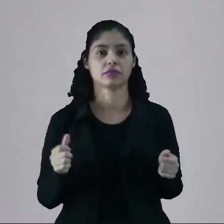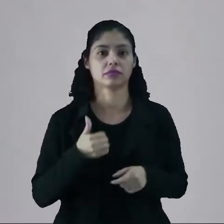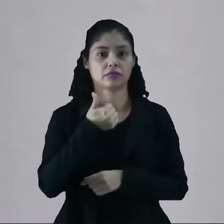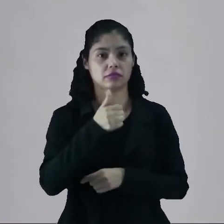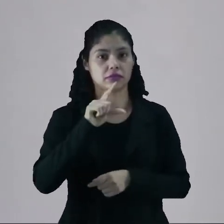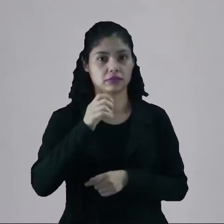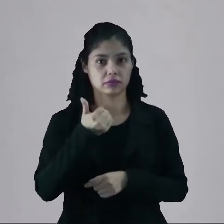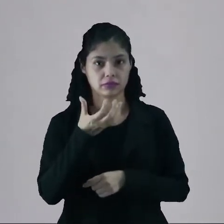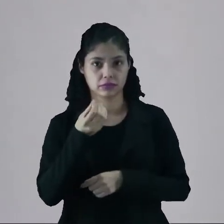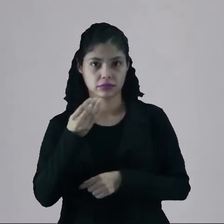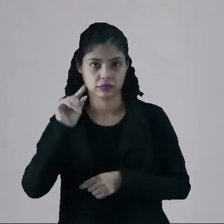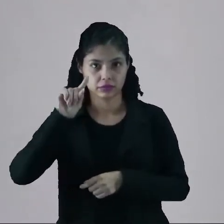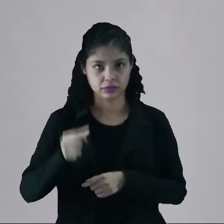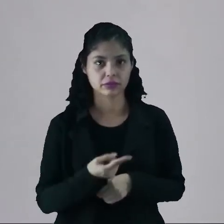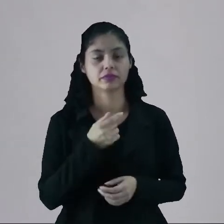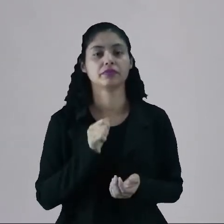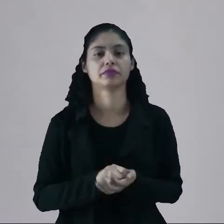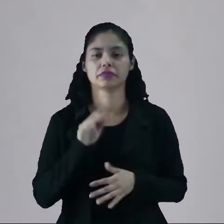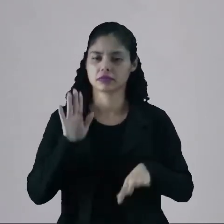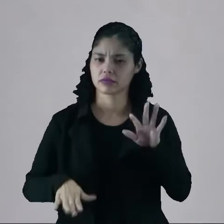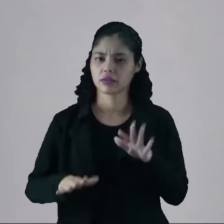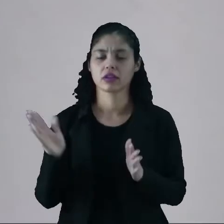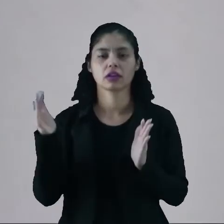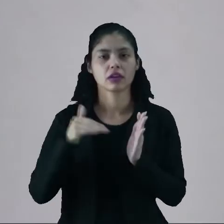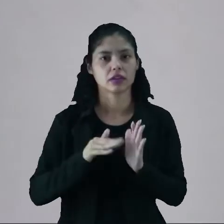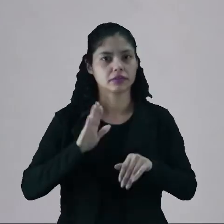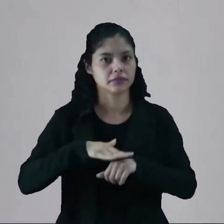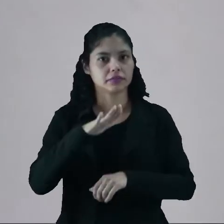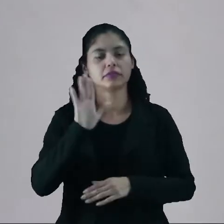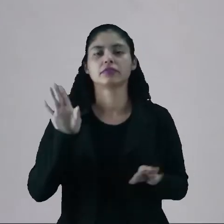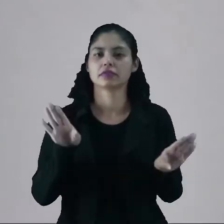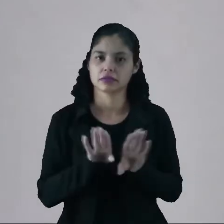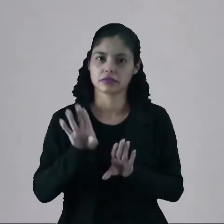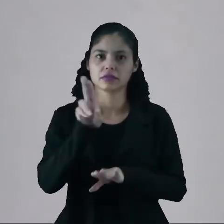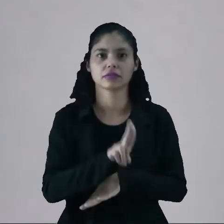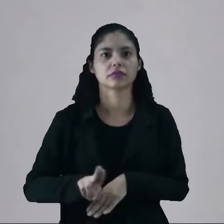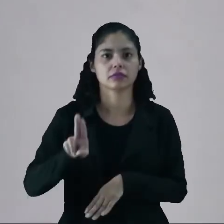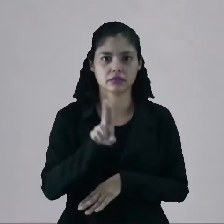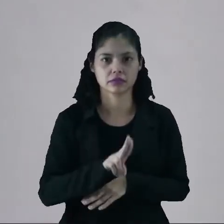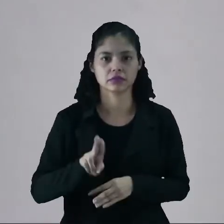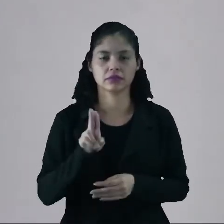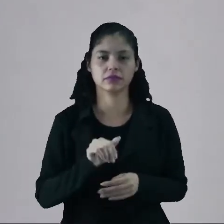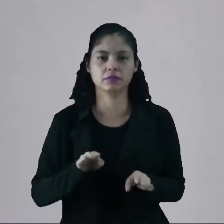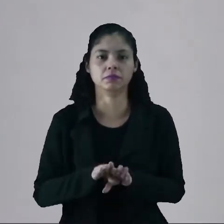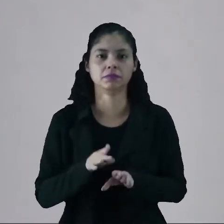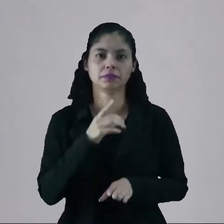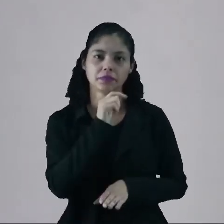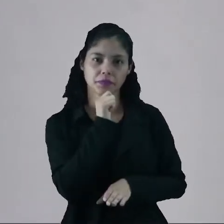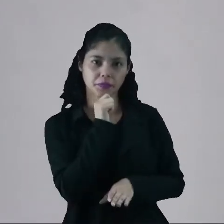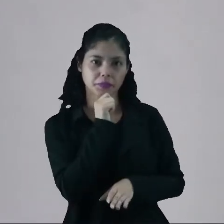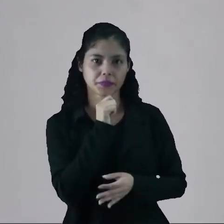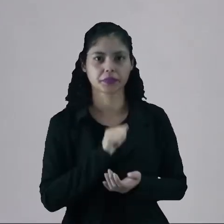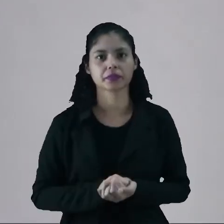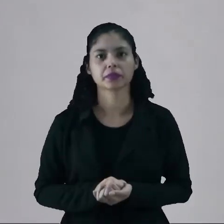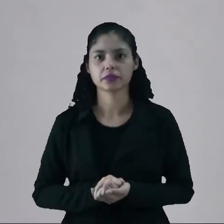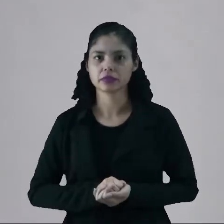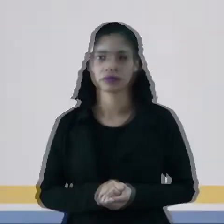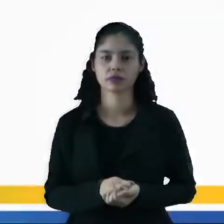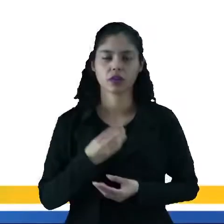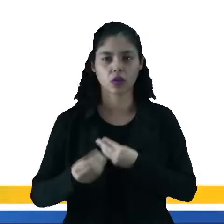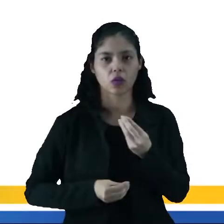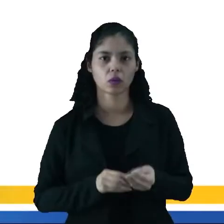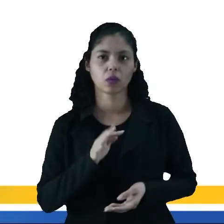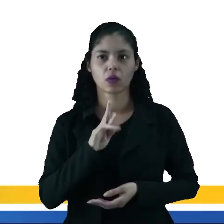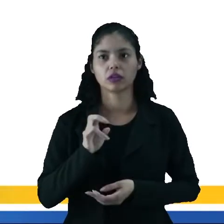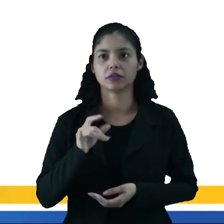centígrados lá no interior da terra, às vezes chega mais, também é utilizado para uso como